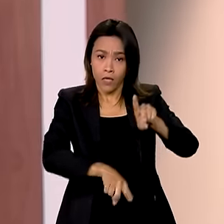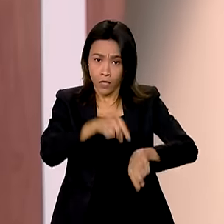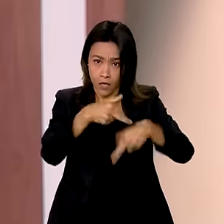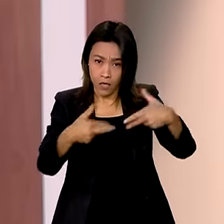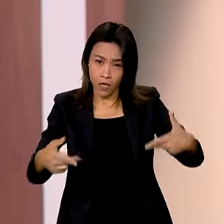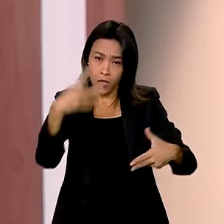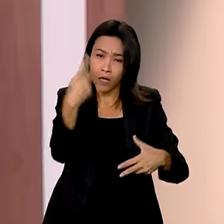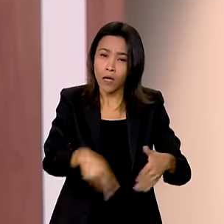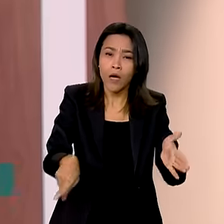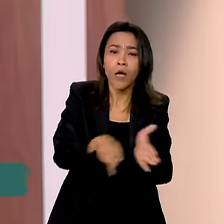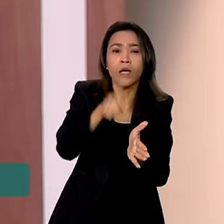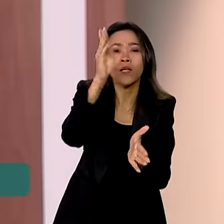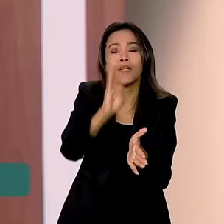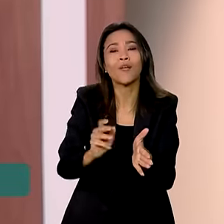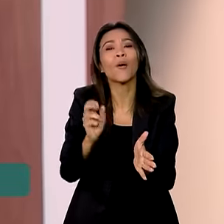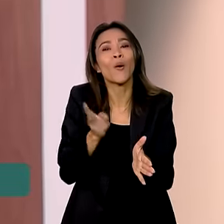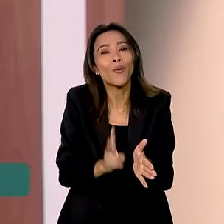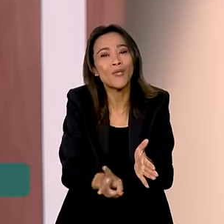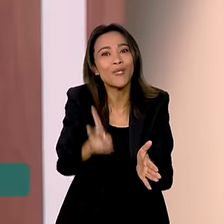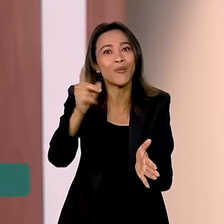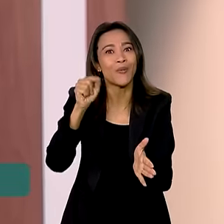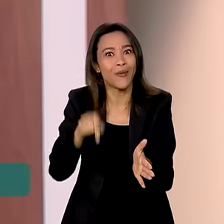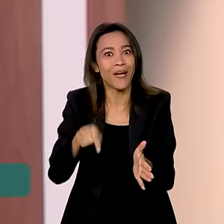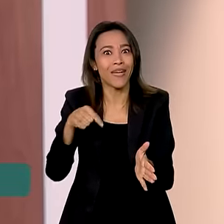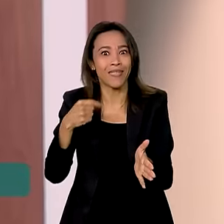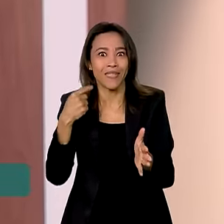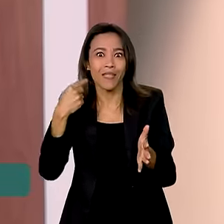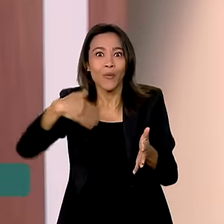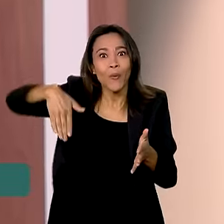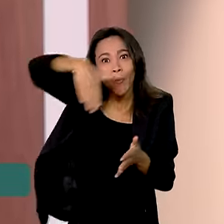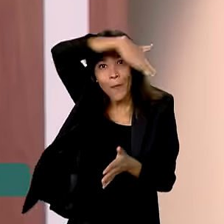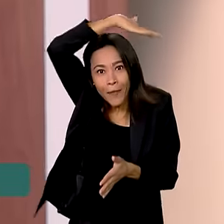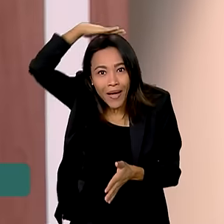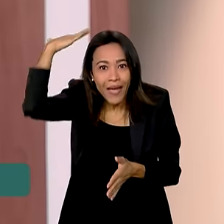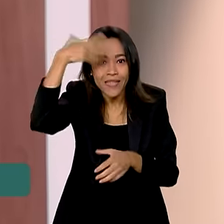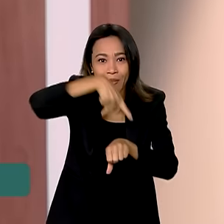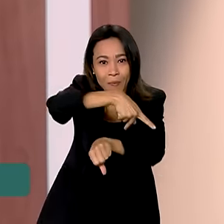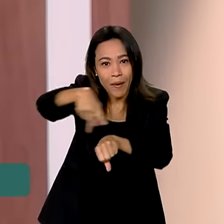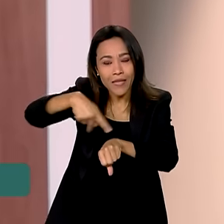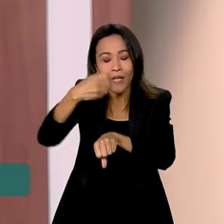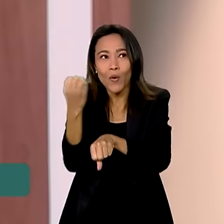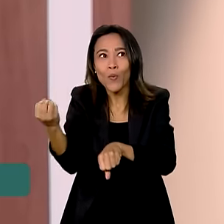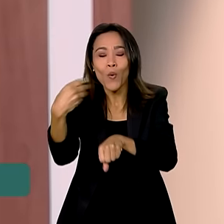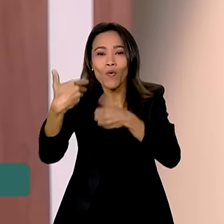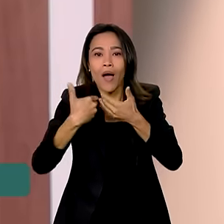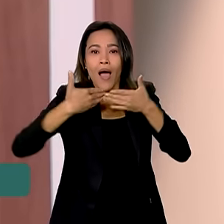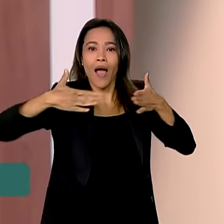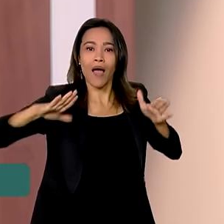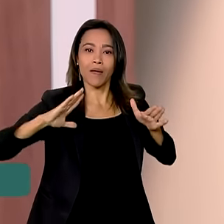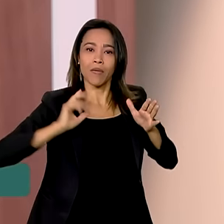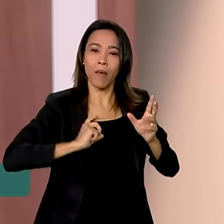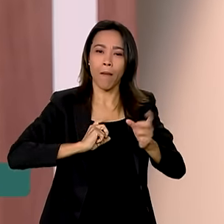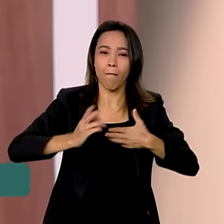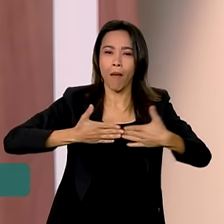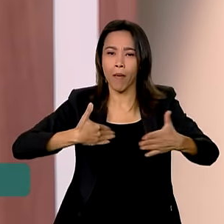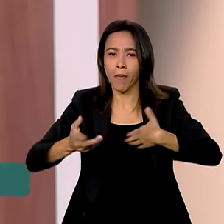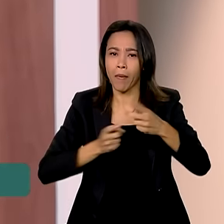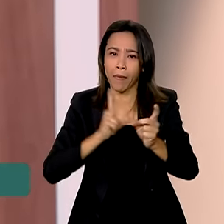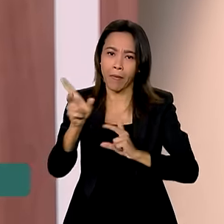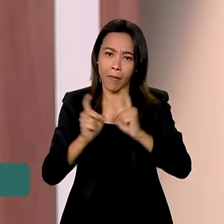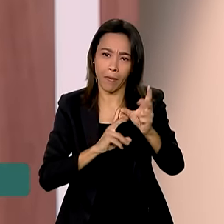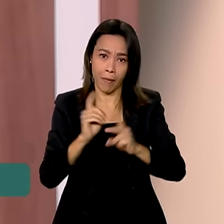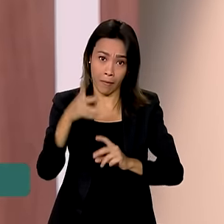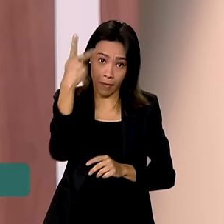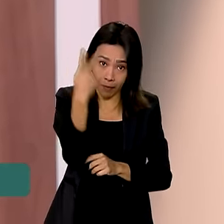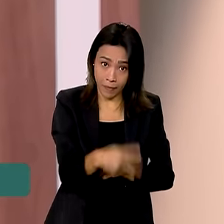continuam prestigiados no exterior. O México é o mais novo país a abrir mercado para o agronegócio brasileiro.